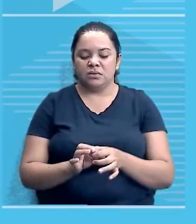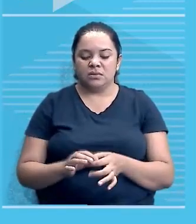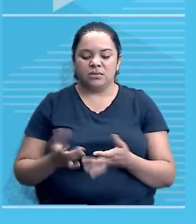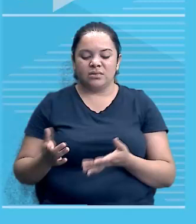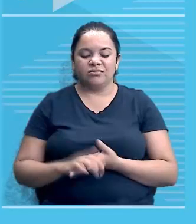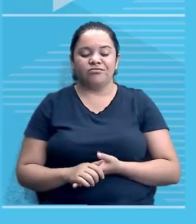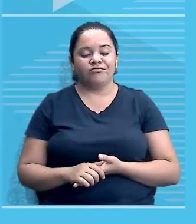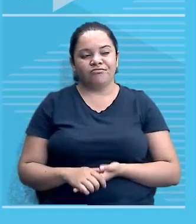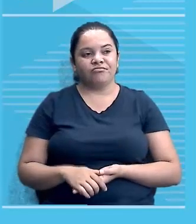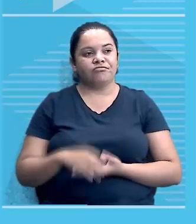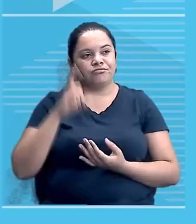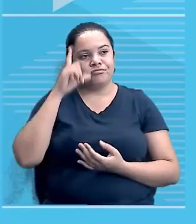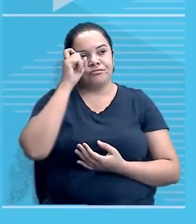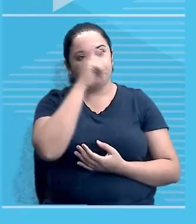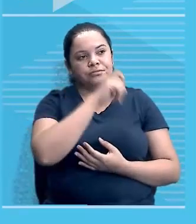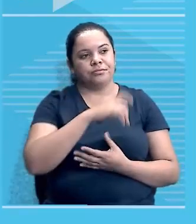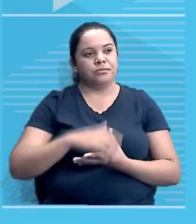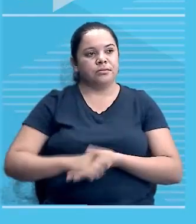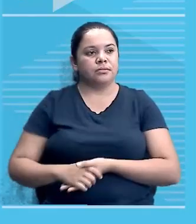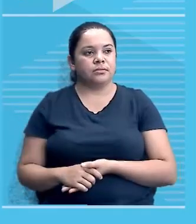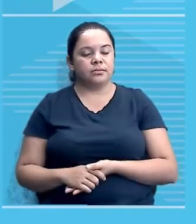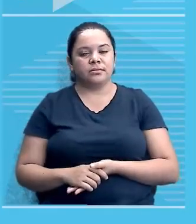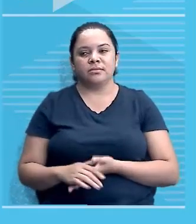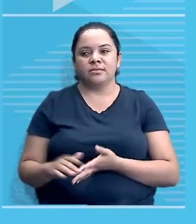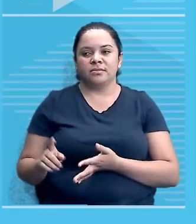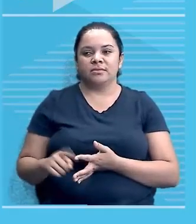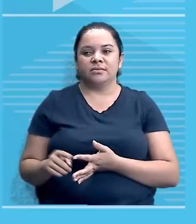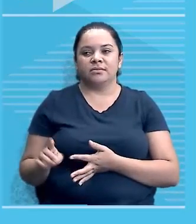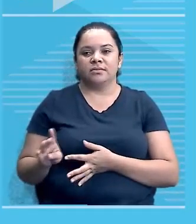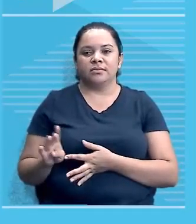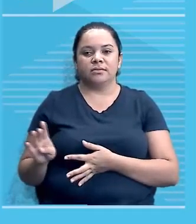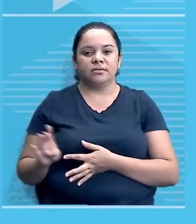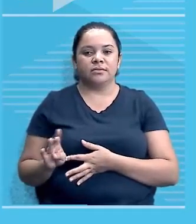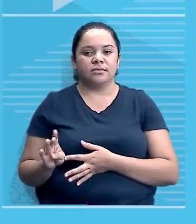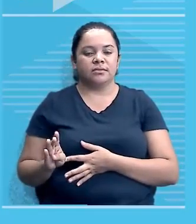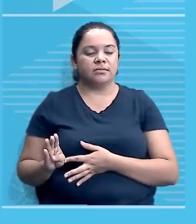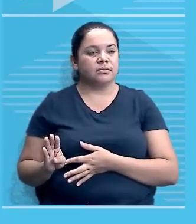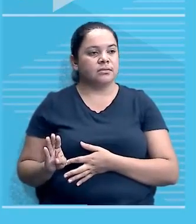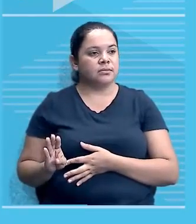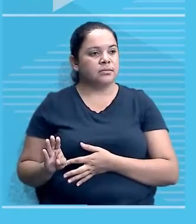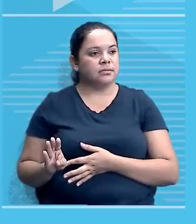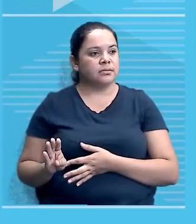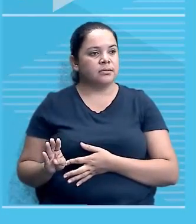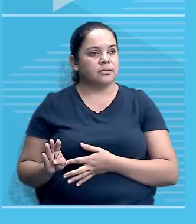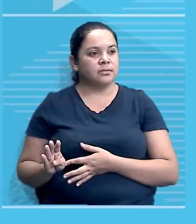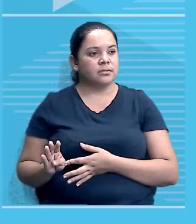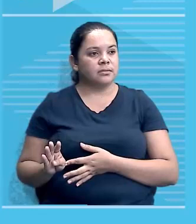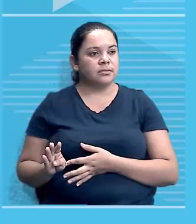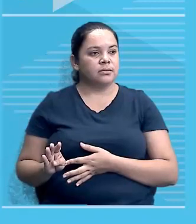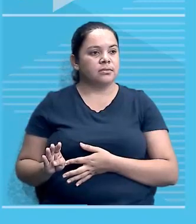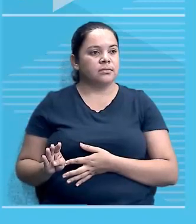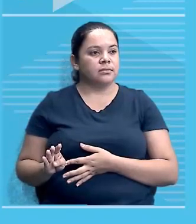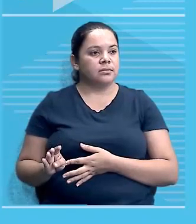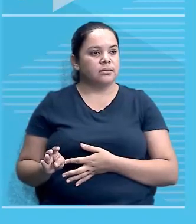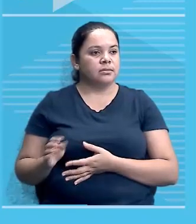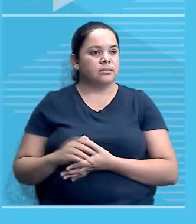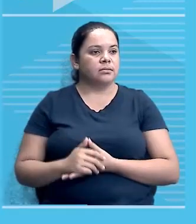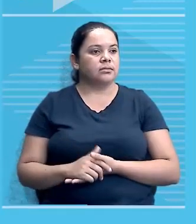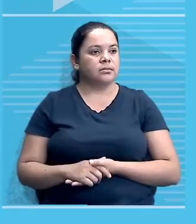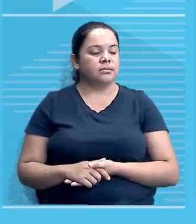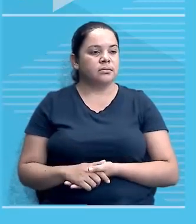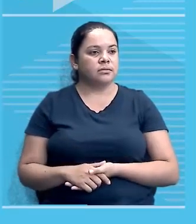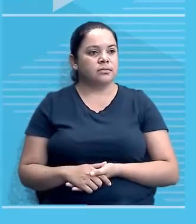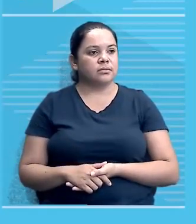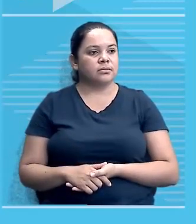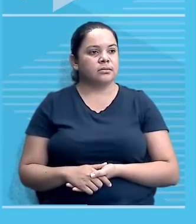marcar? Não. Para marcar é errada. Passemos, então, a analisar a alternativa B. Vamos avançar. A França